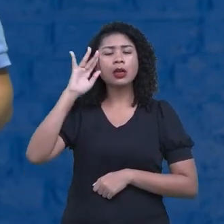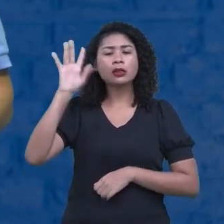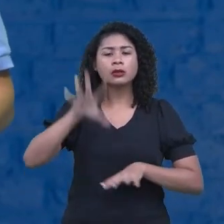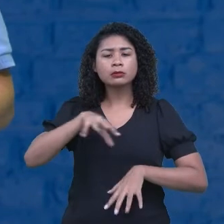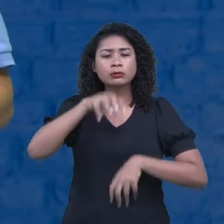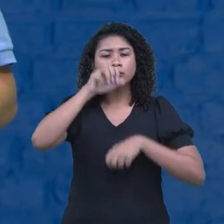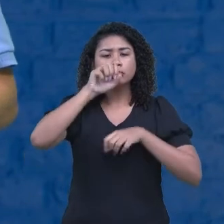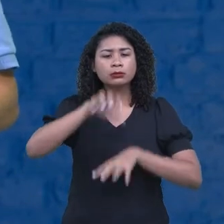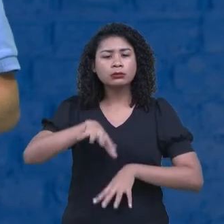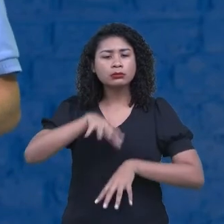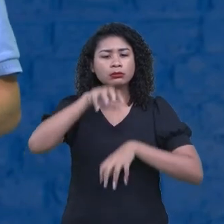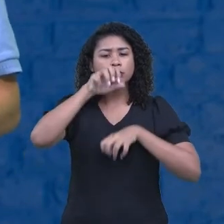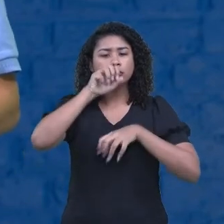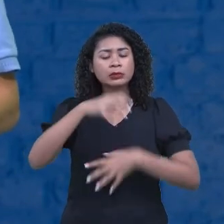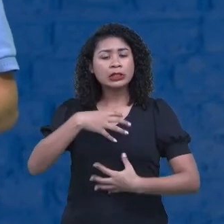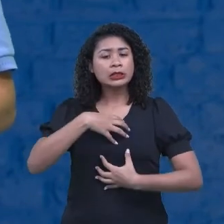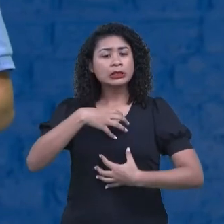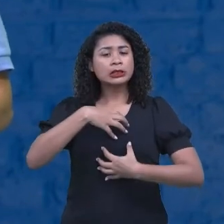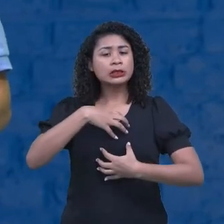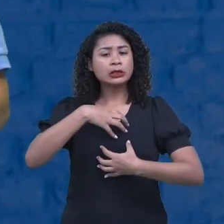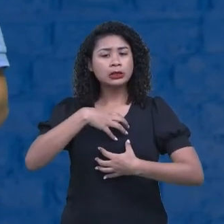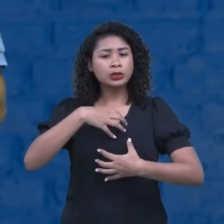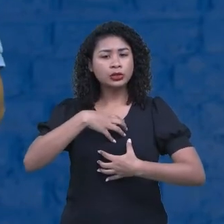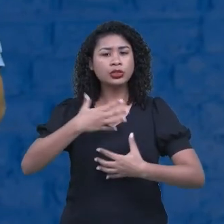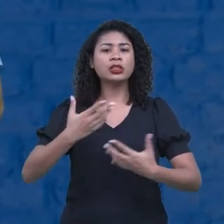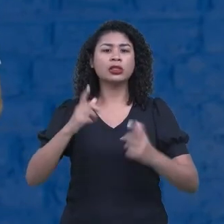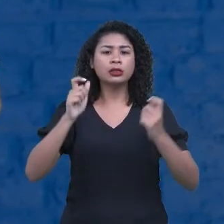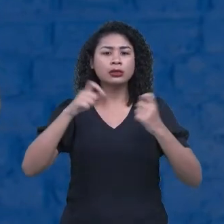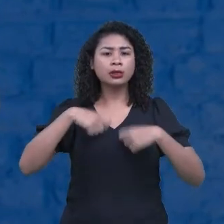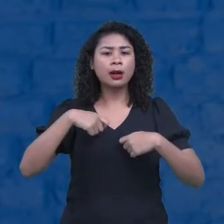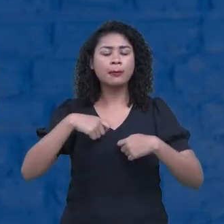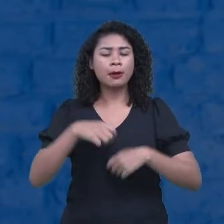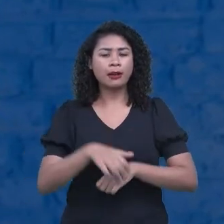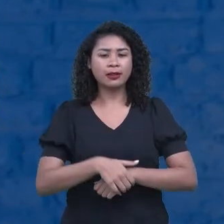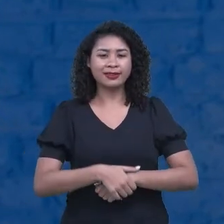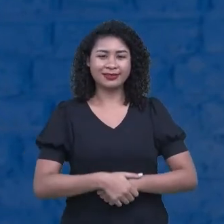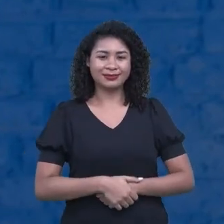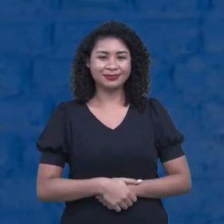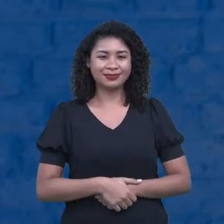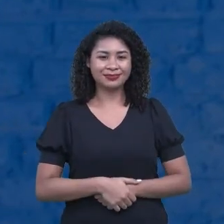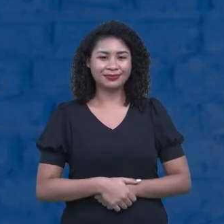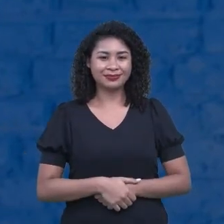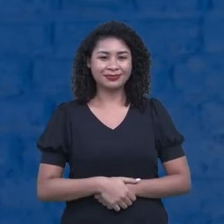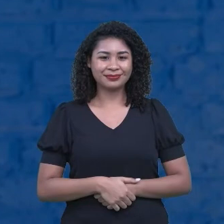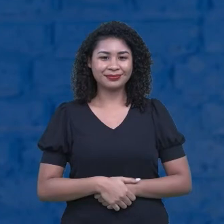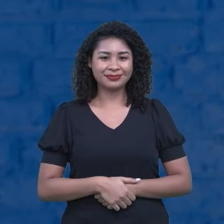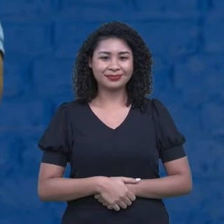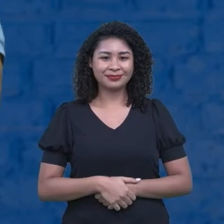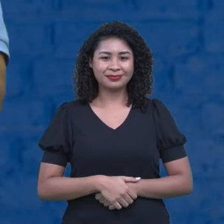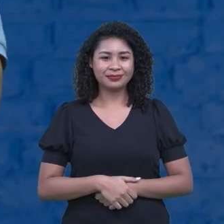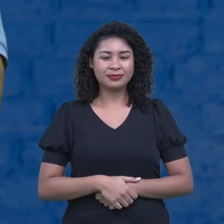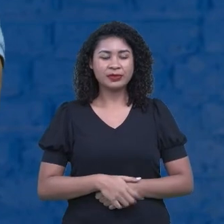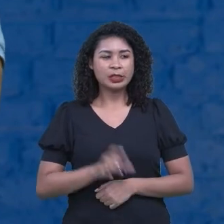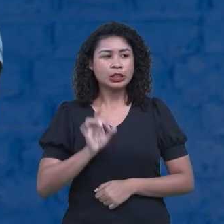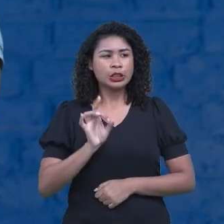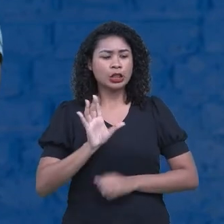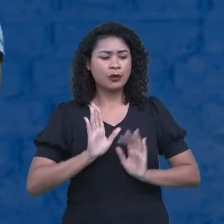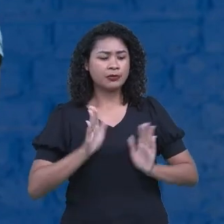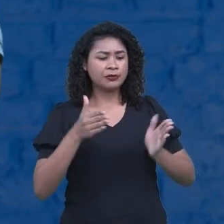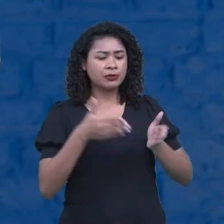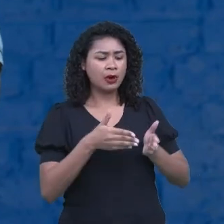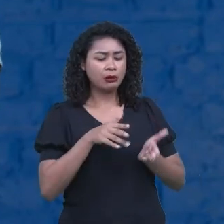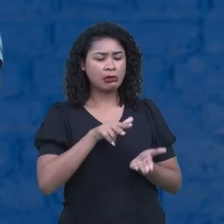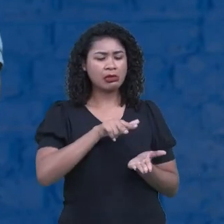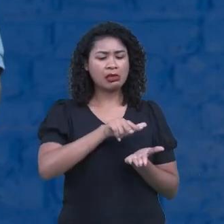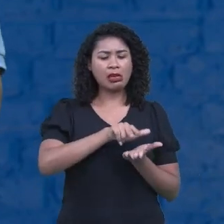Trabalhar a respiração também ajuda a oxigenar o cérebro. Certo? Não fique só deitado ali,